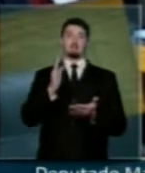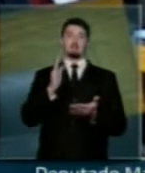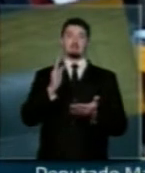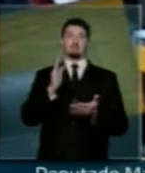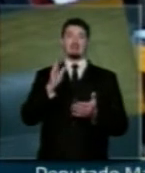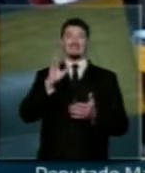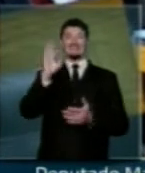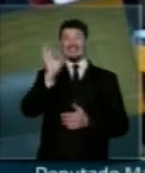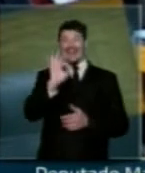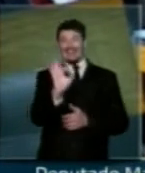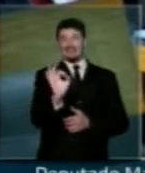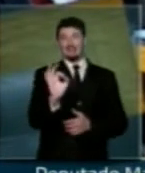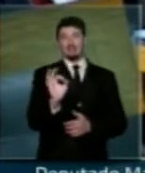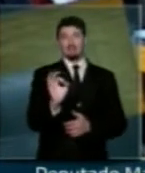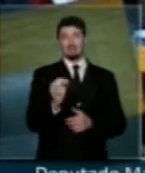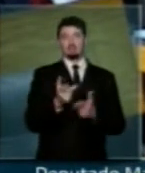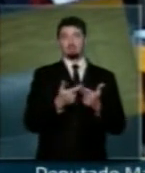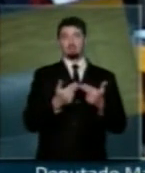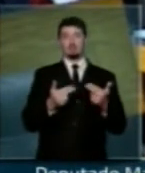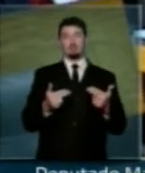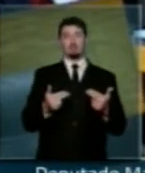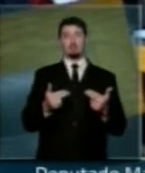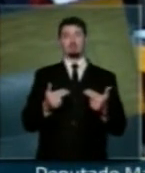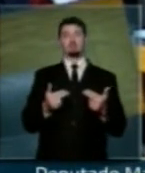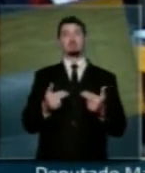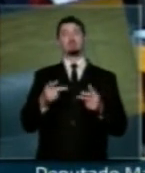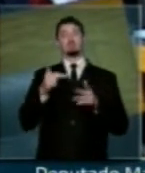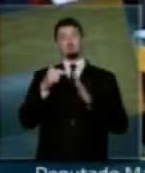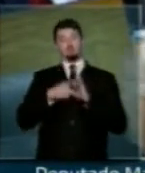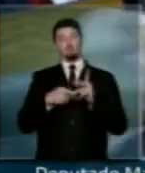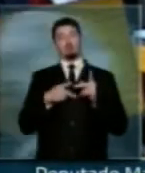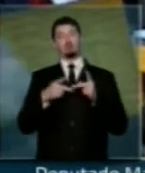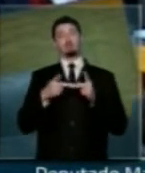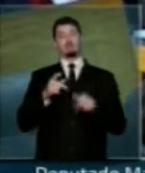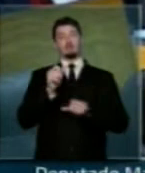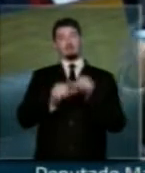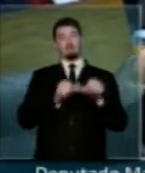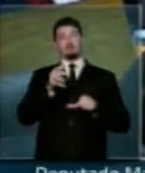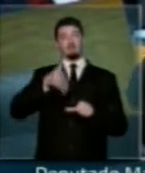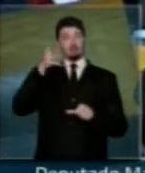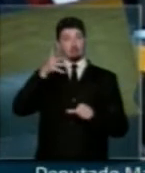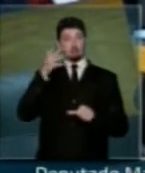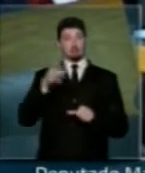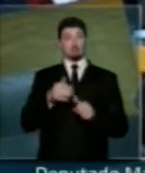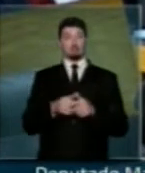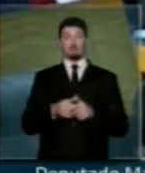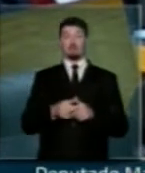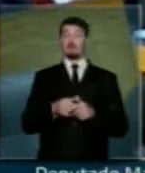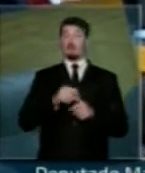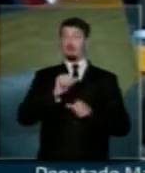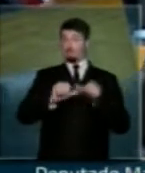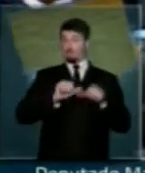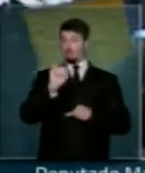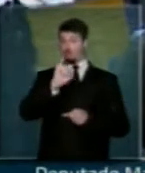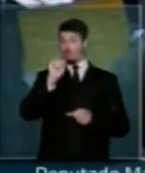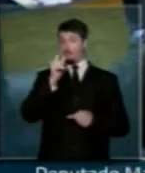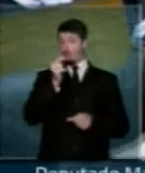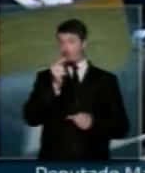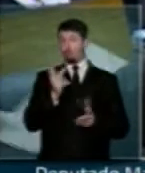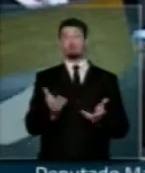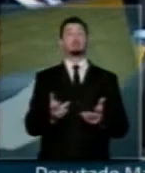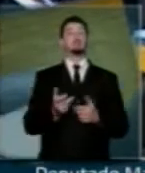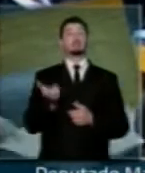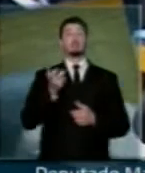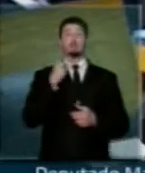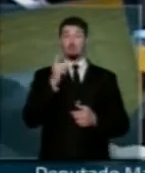uma das proposições constantes do projeto da reforma política. Em relação à reforma tributária, diria a vossa